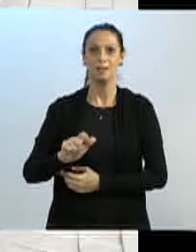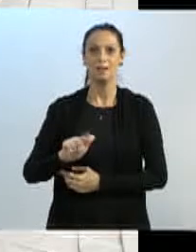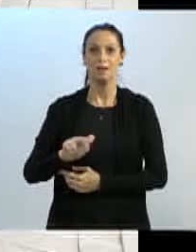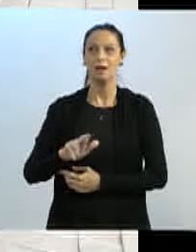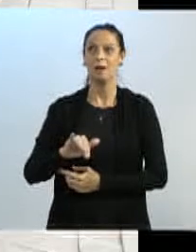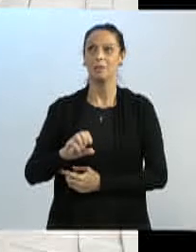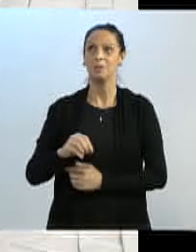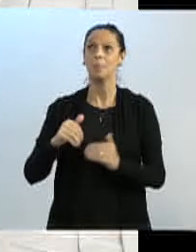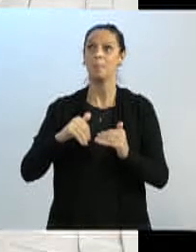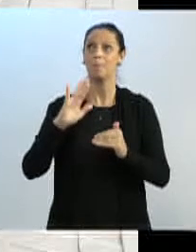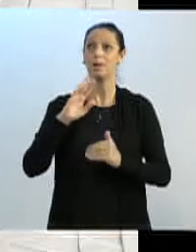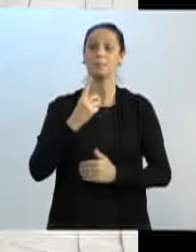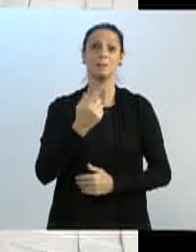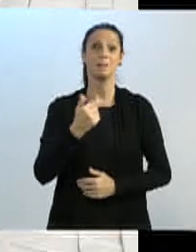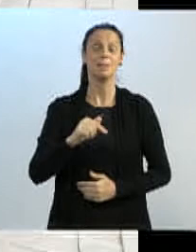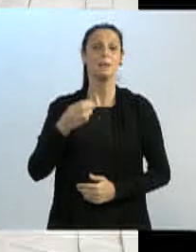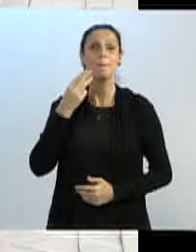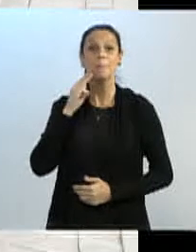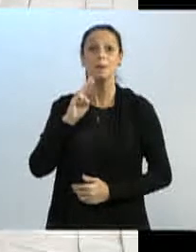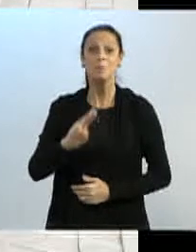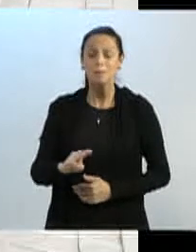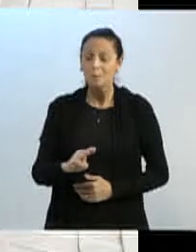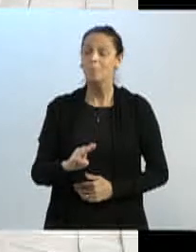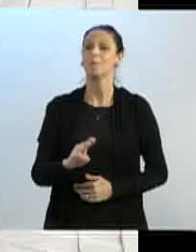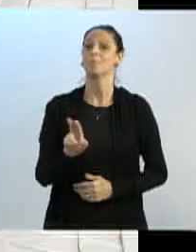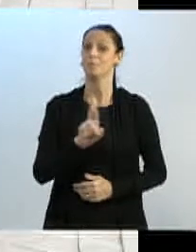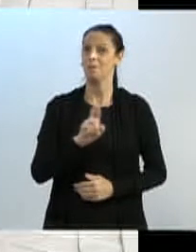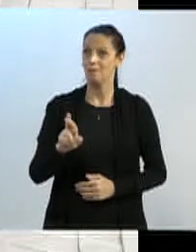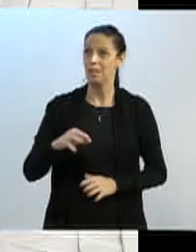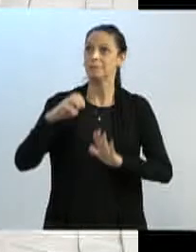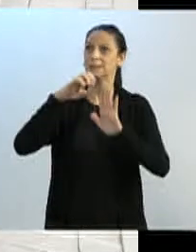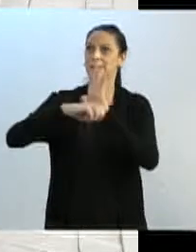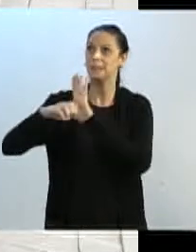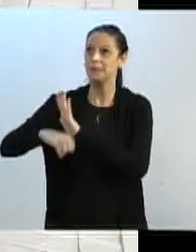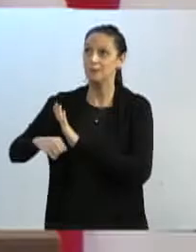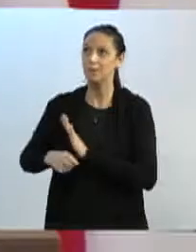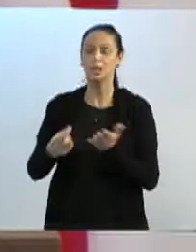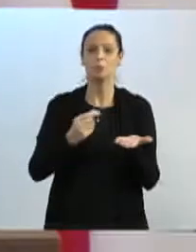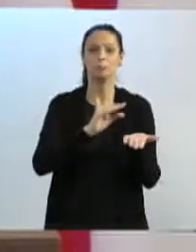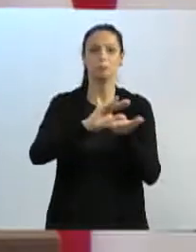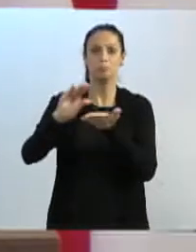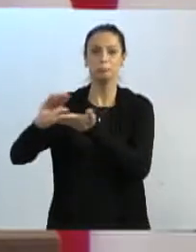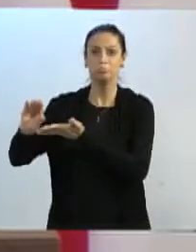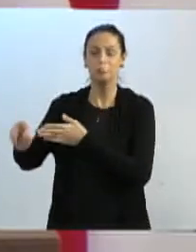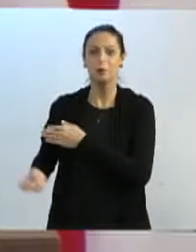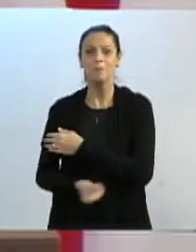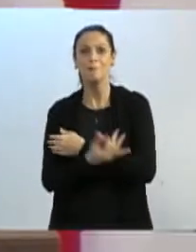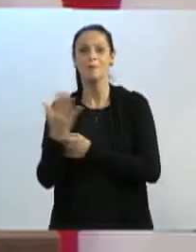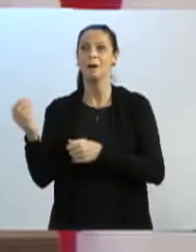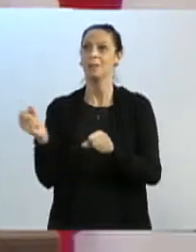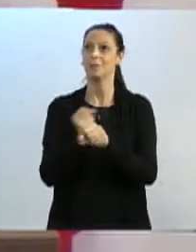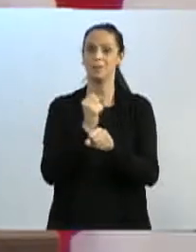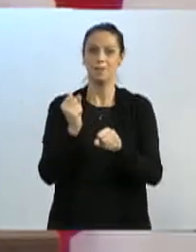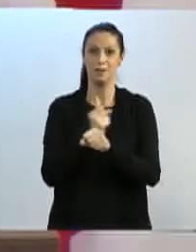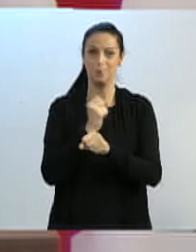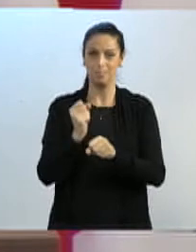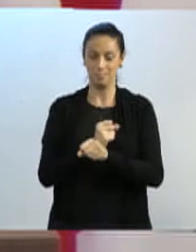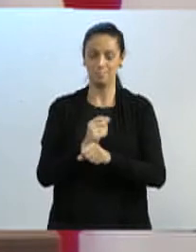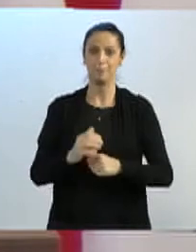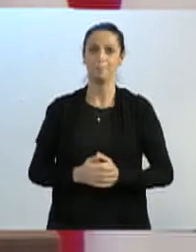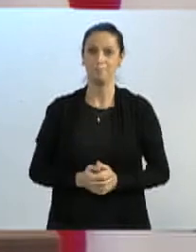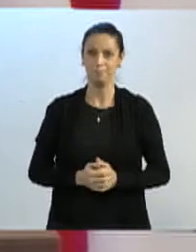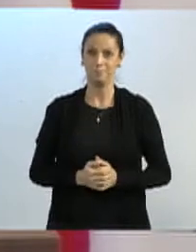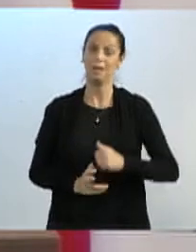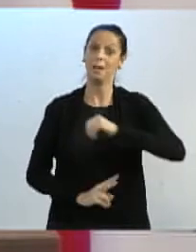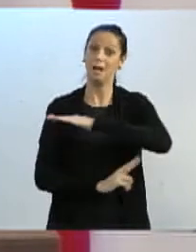foram mais de 17 milhões de reais em emendas que foram destinados a uma série de obras aqui na nossa cidade. Uma delas, a Ponte do